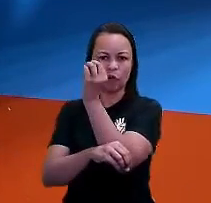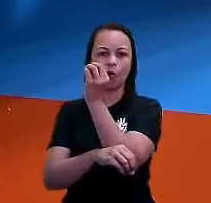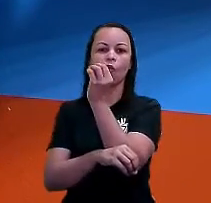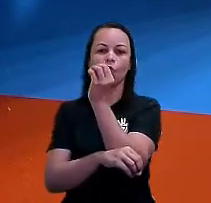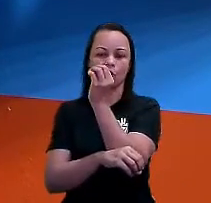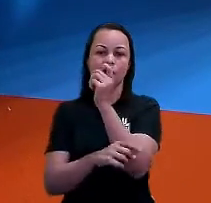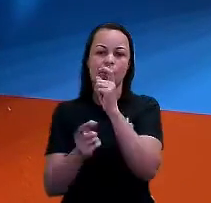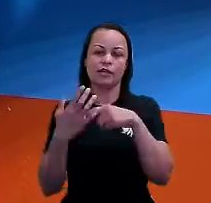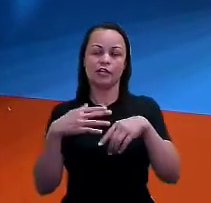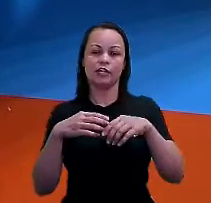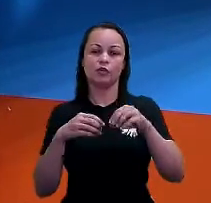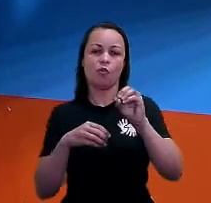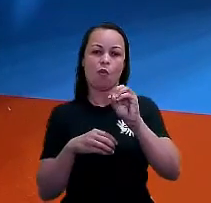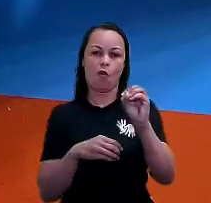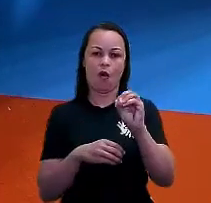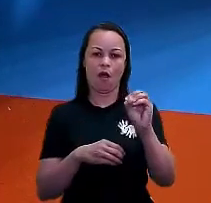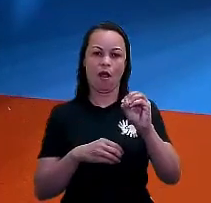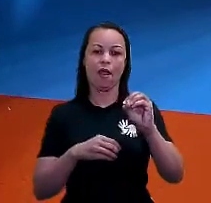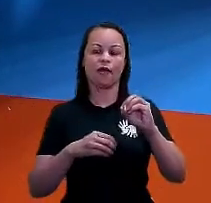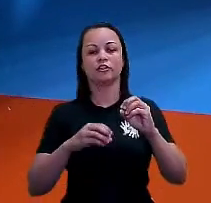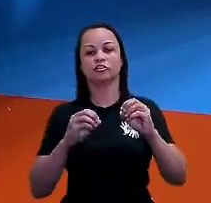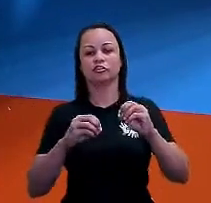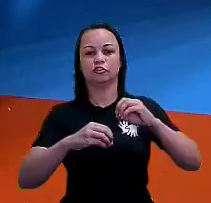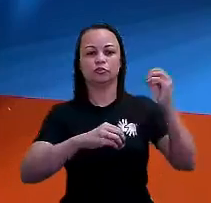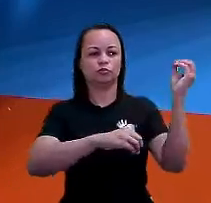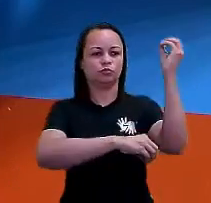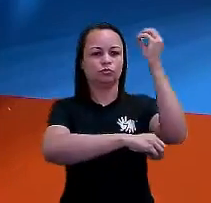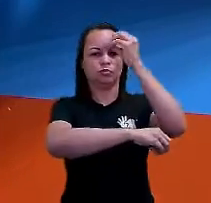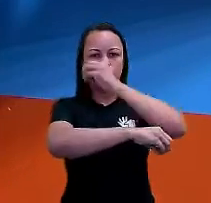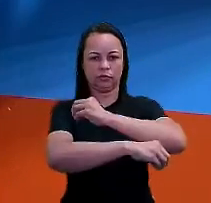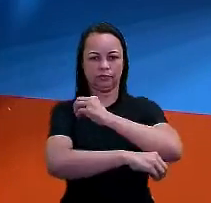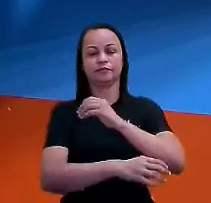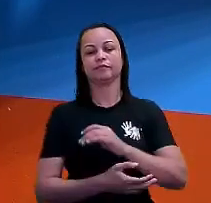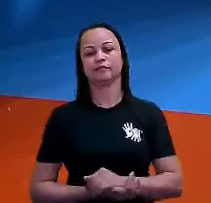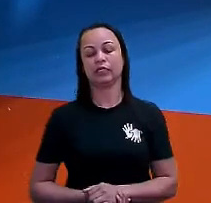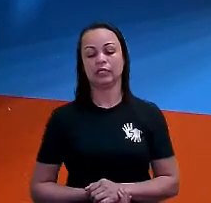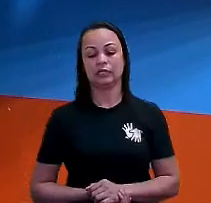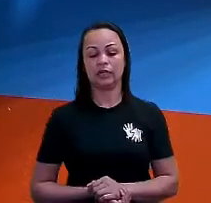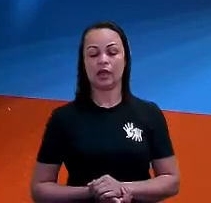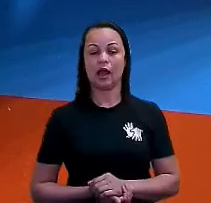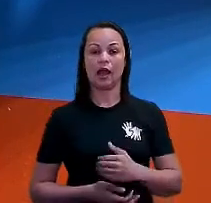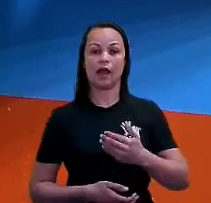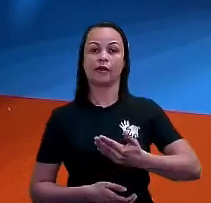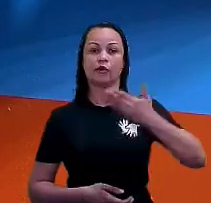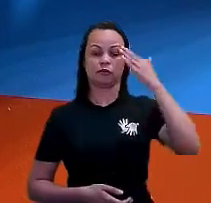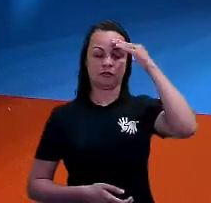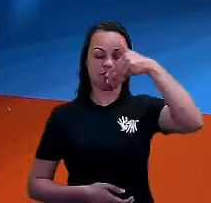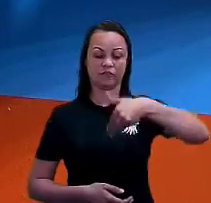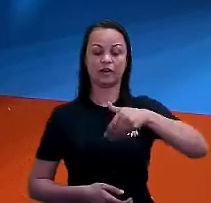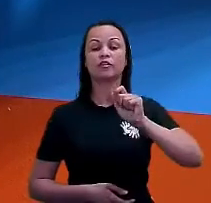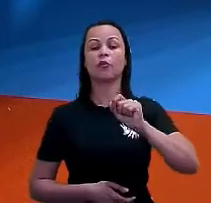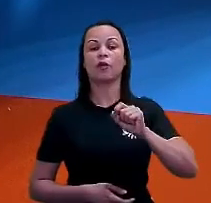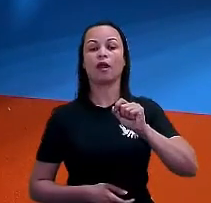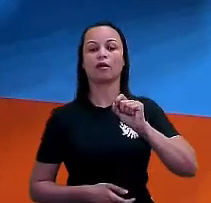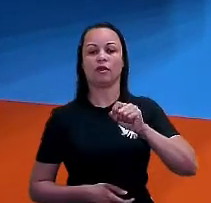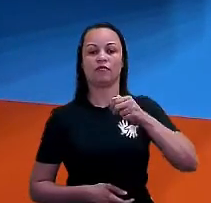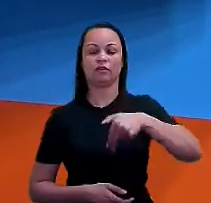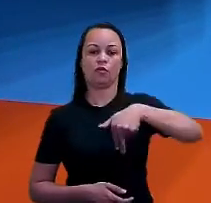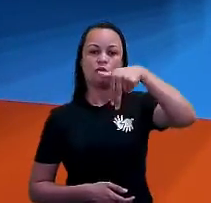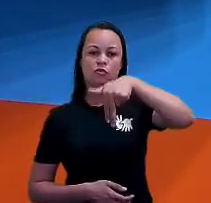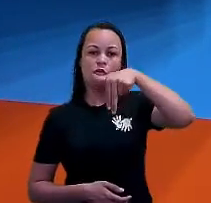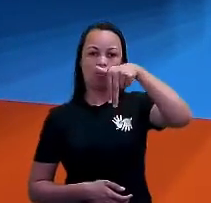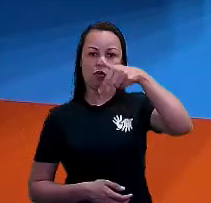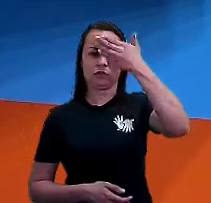ser onde ele vai se pôr, tá ok? A nossa frente vai estar o norte e atrás